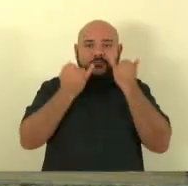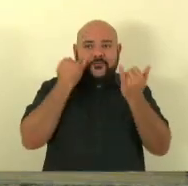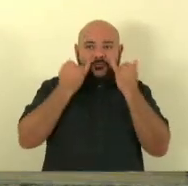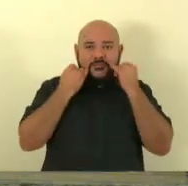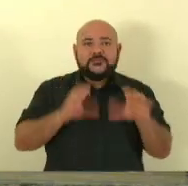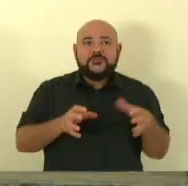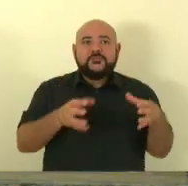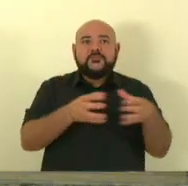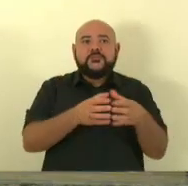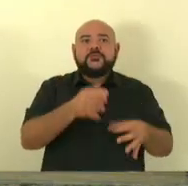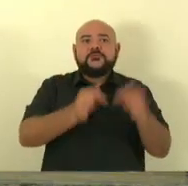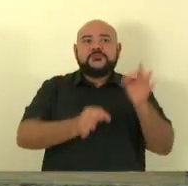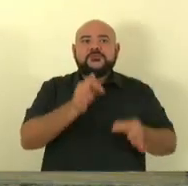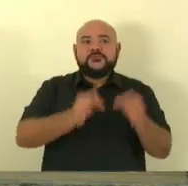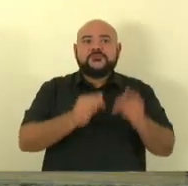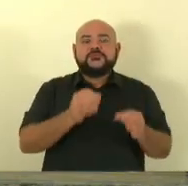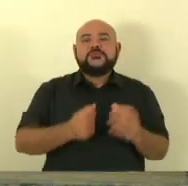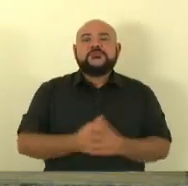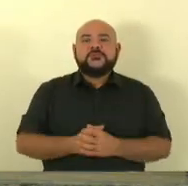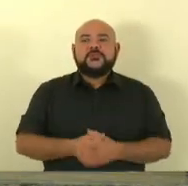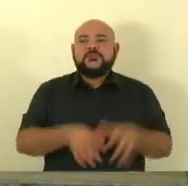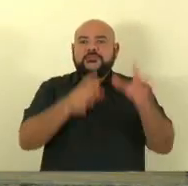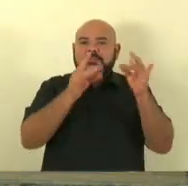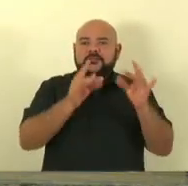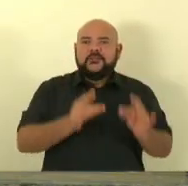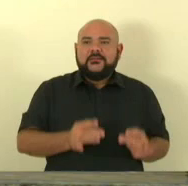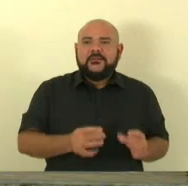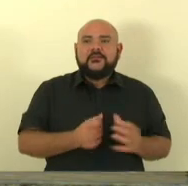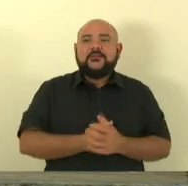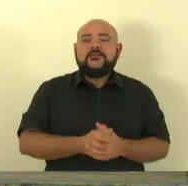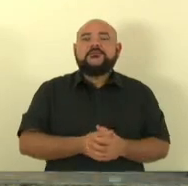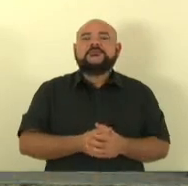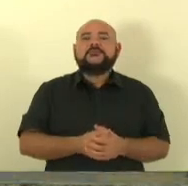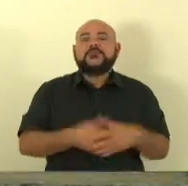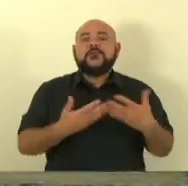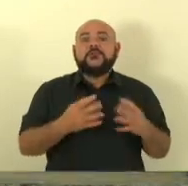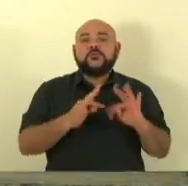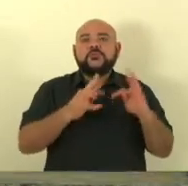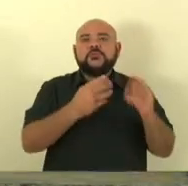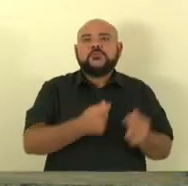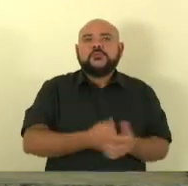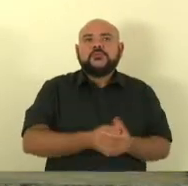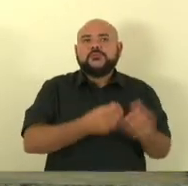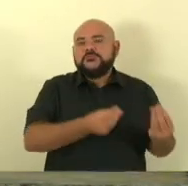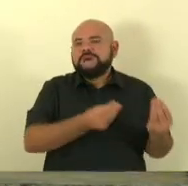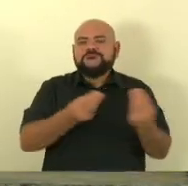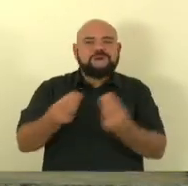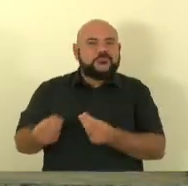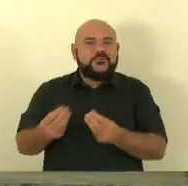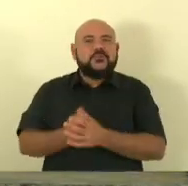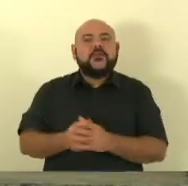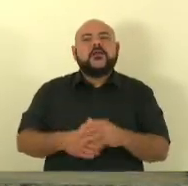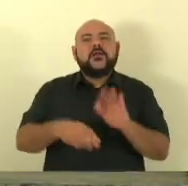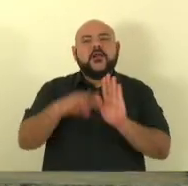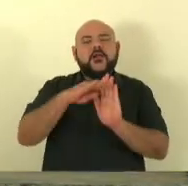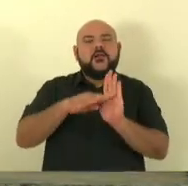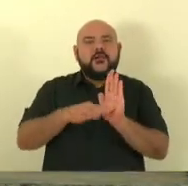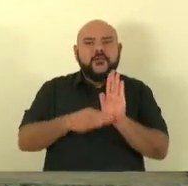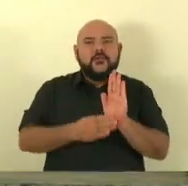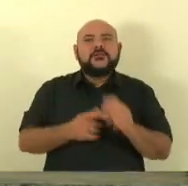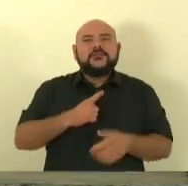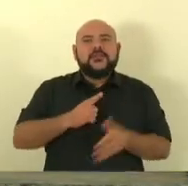projetos que especificam. Os despachos para esses itens são, inclua-se na ordem do dia para cumprimento do prazo